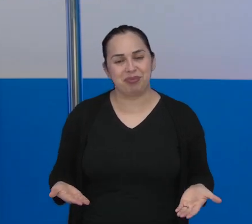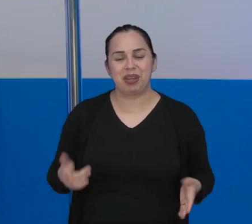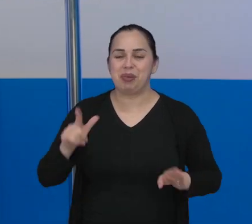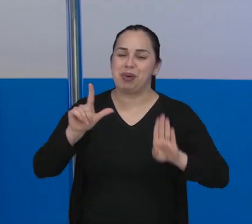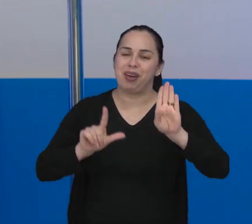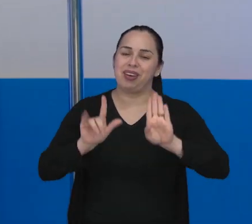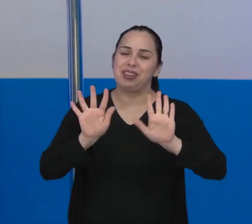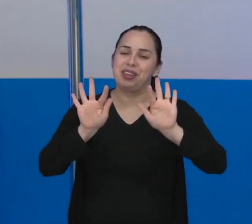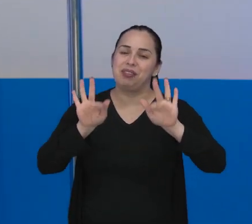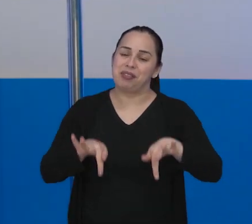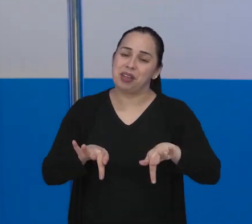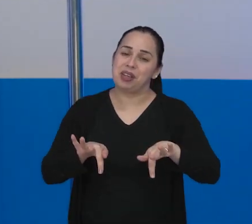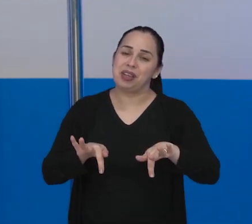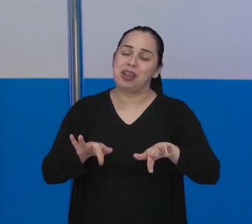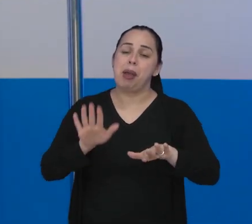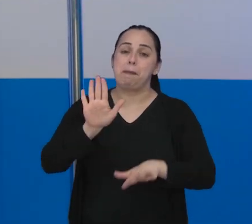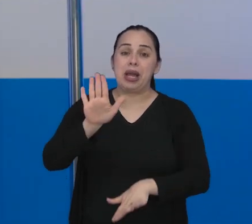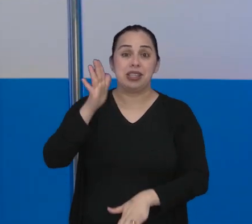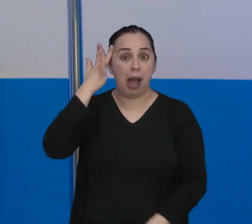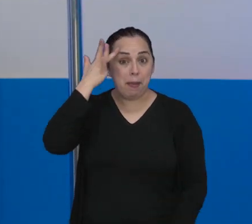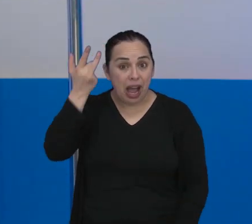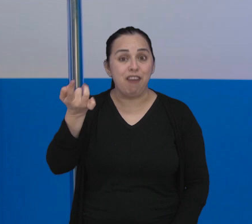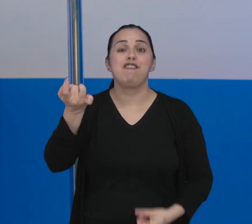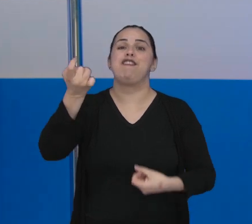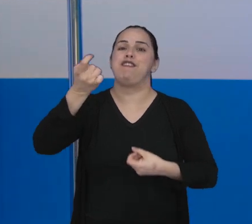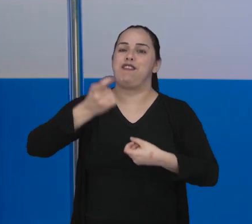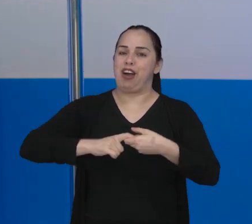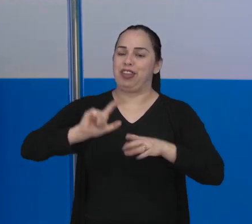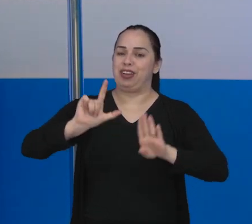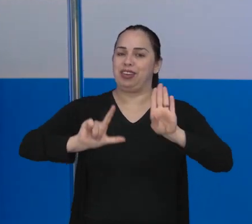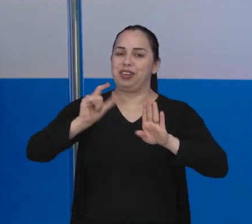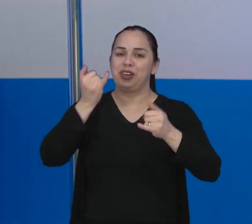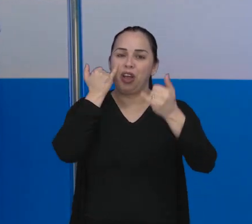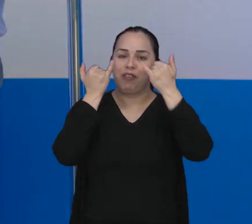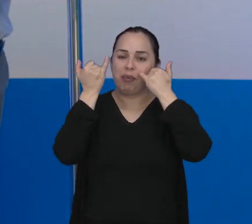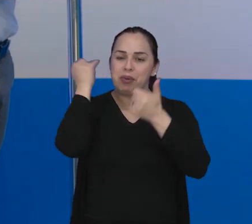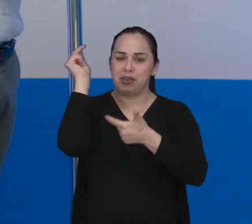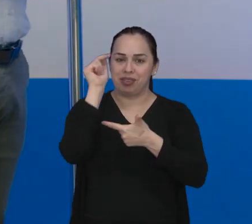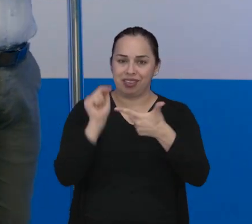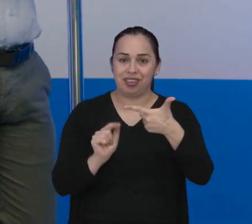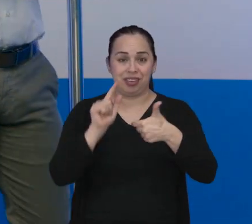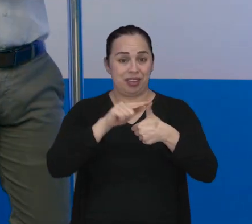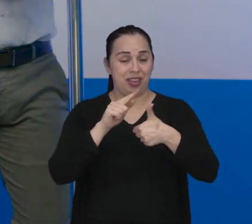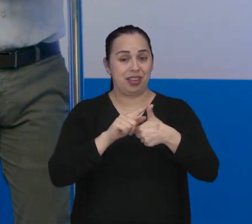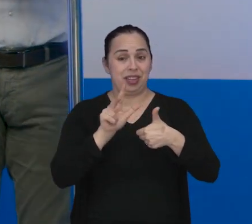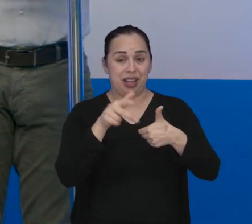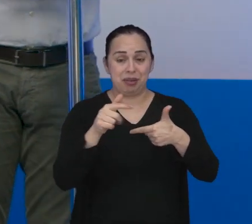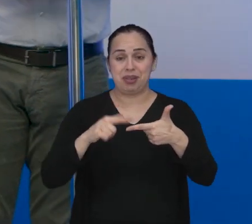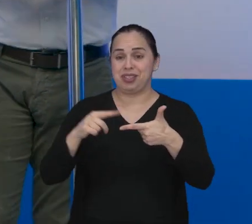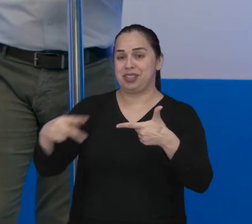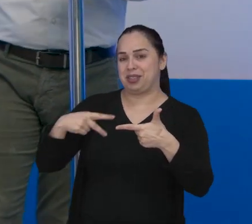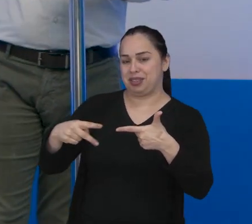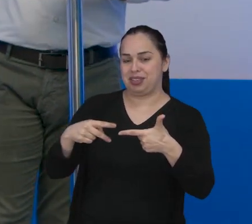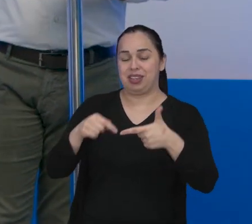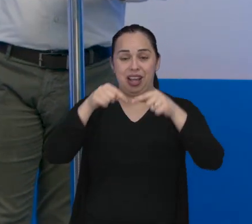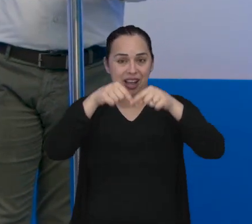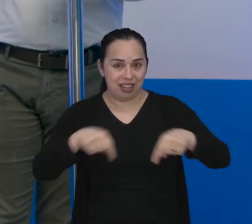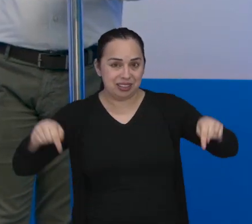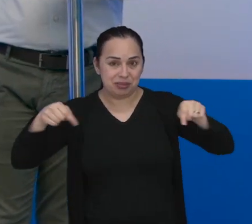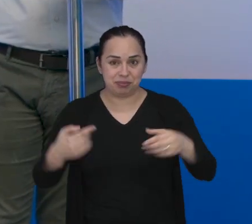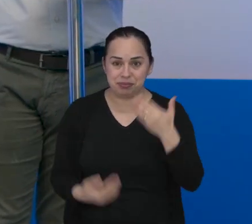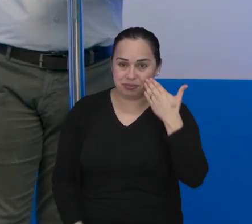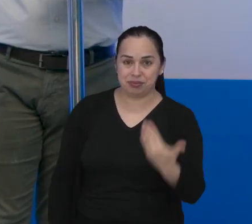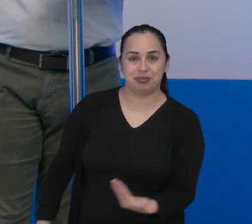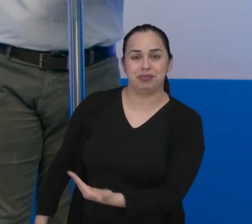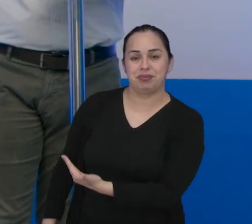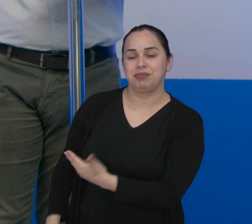tá no fim, a gente se despede agora, mas amanhã tem mais Boletim Legislativo com as principais notícias aqui da Câmara e da nossa cidade. Aqui na